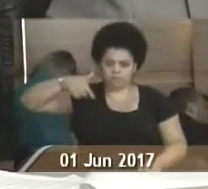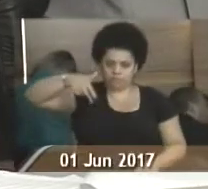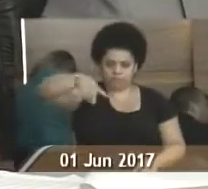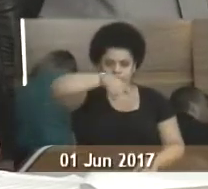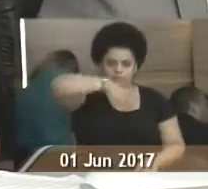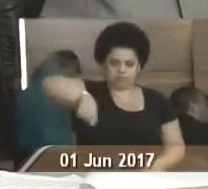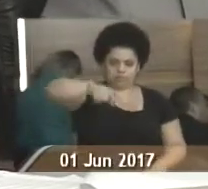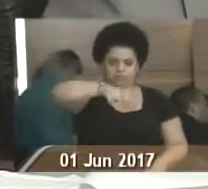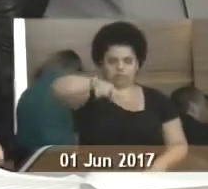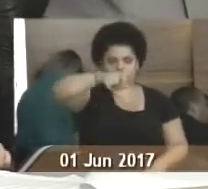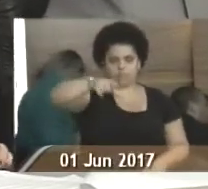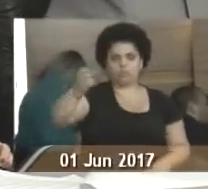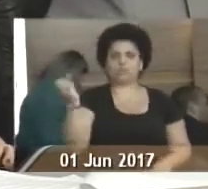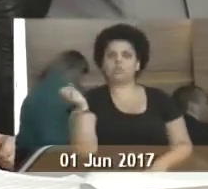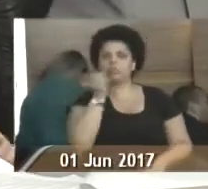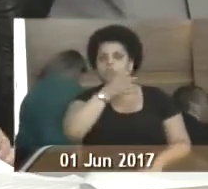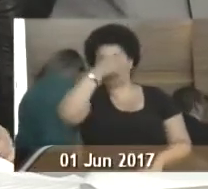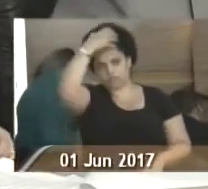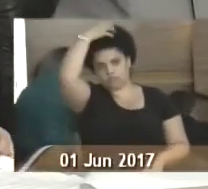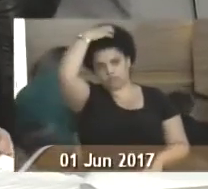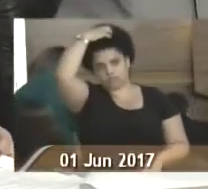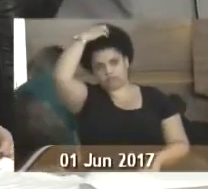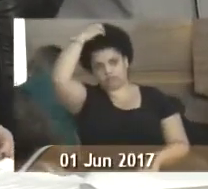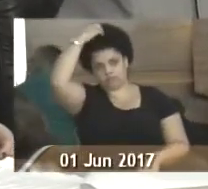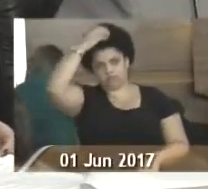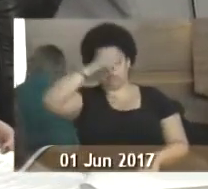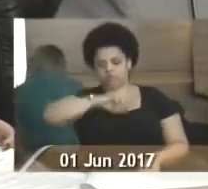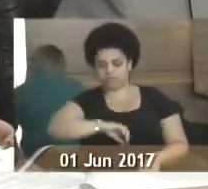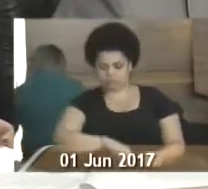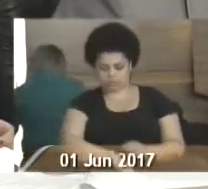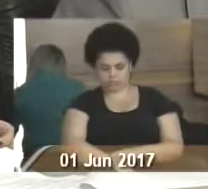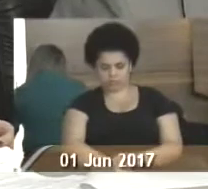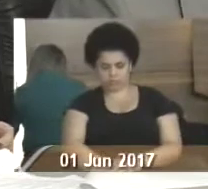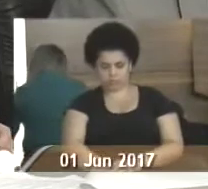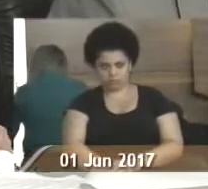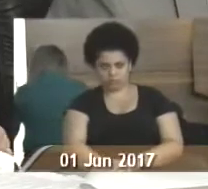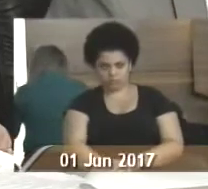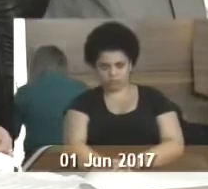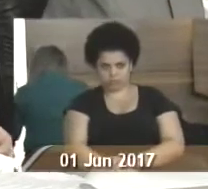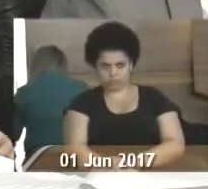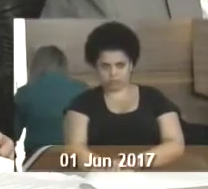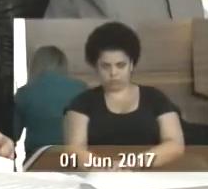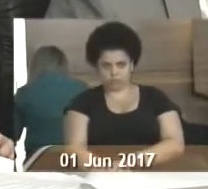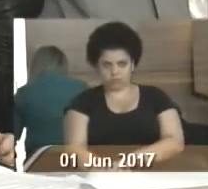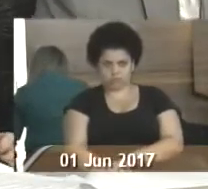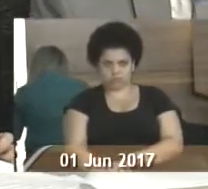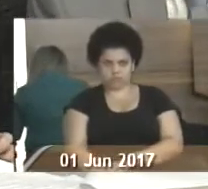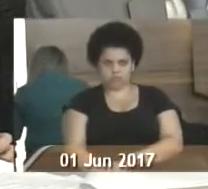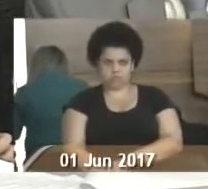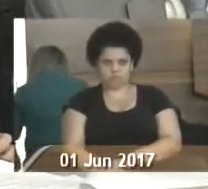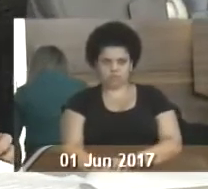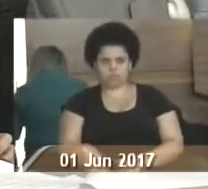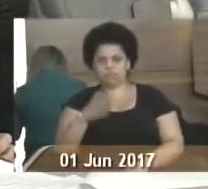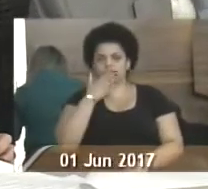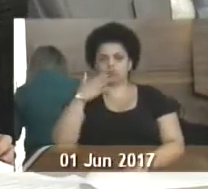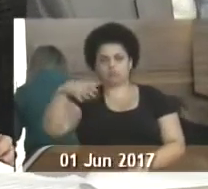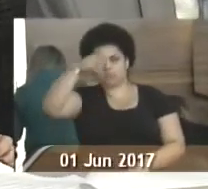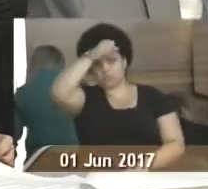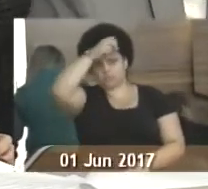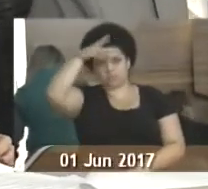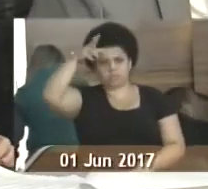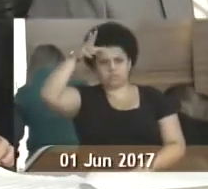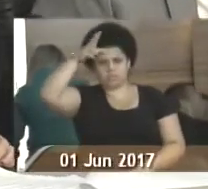Valentim, no bairro Nova Angra. Indicação 1725, 2017, Luciana Valverde, indicando ao prefeito